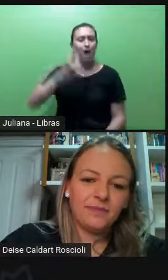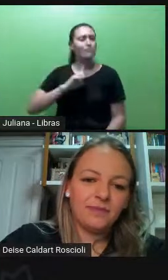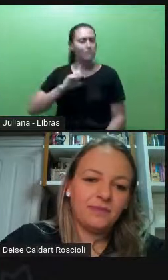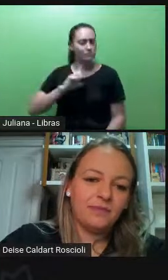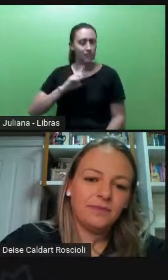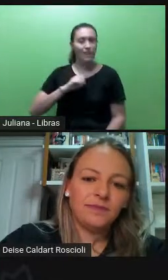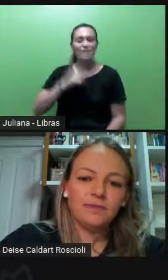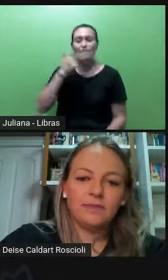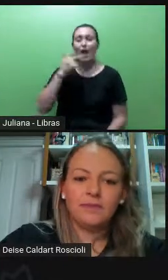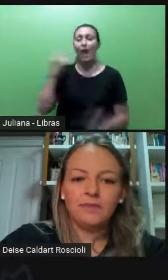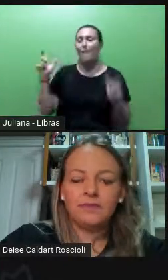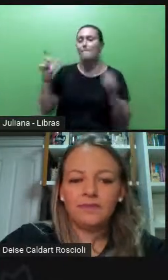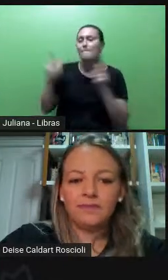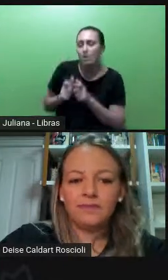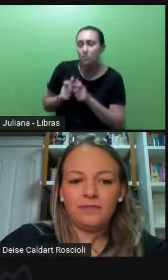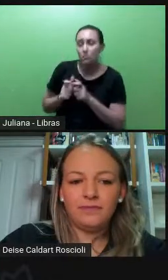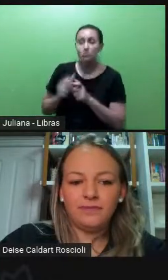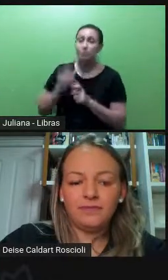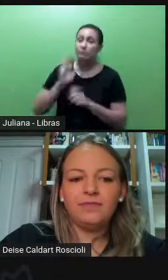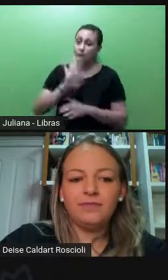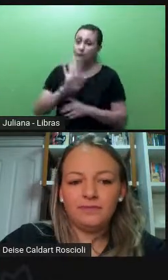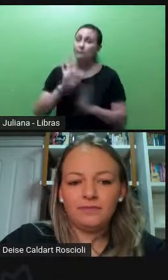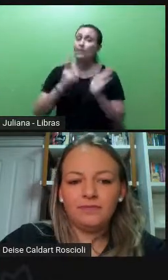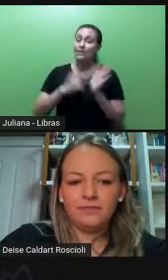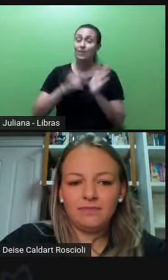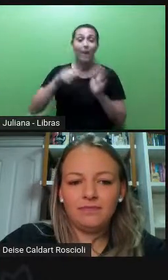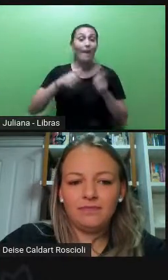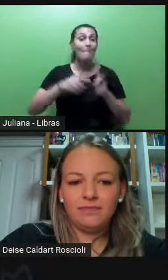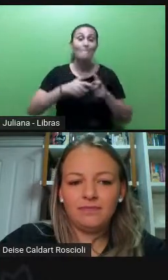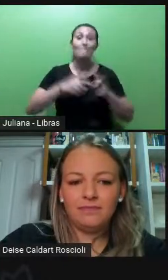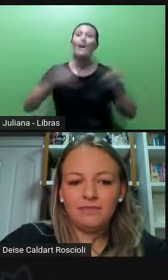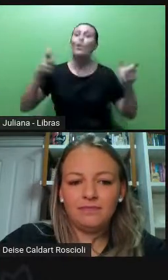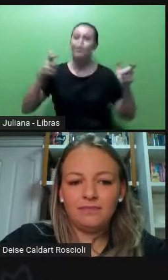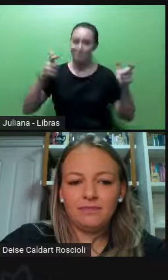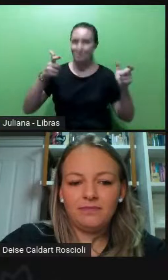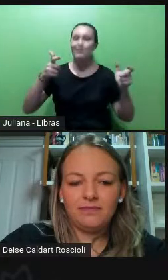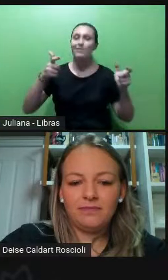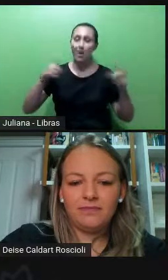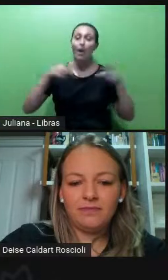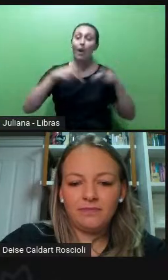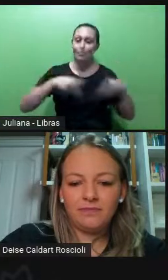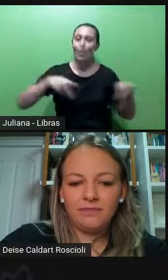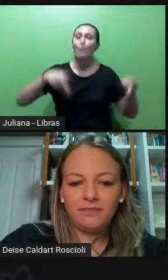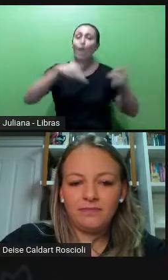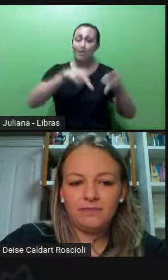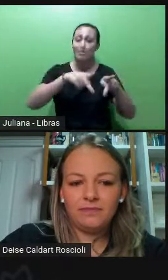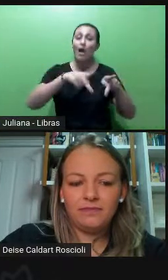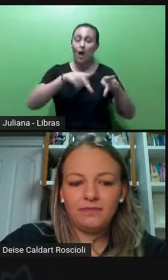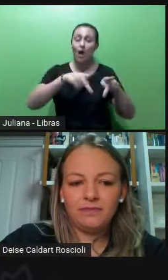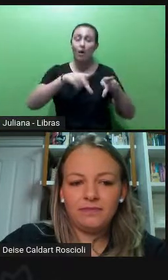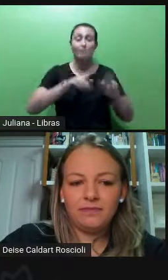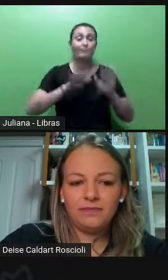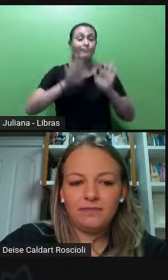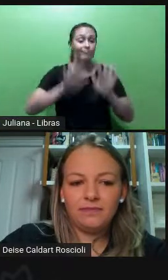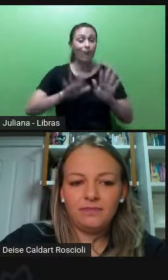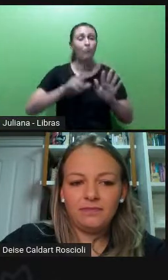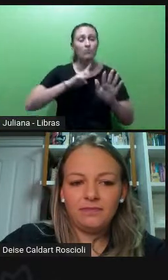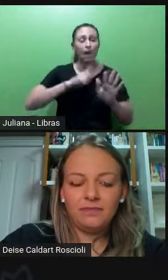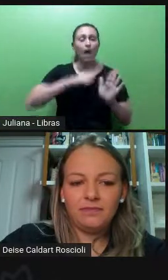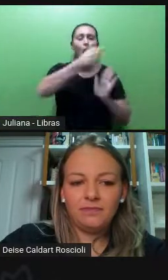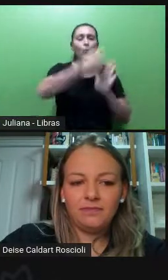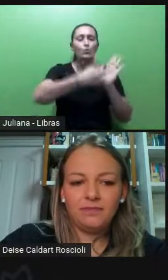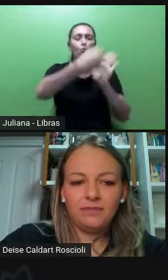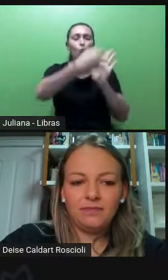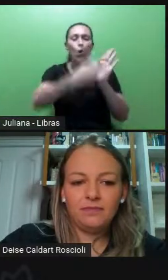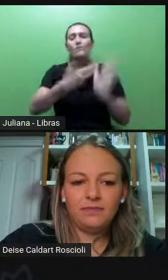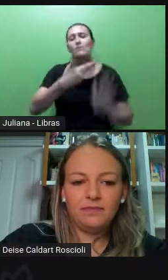minoria, é a maioria da população. Por isso, a mudança aí que a Djamila e outros autores propõem, ao invés da gente